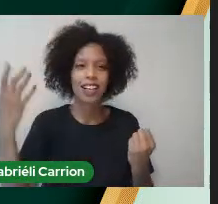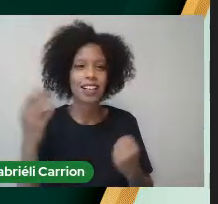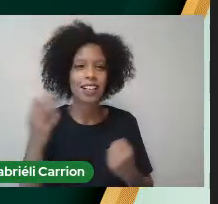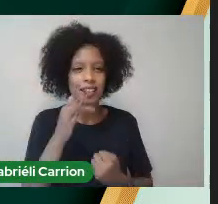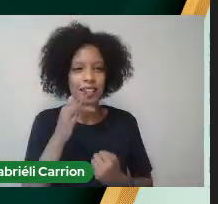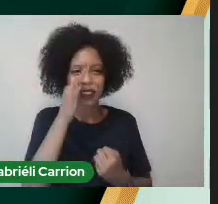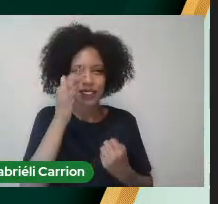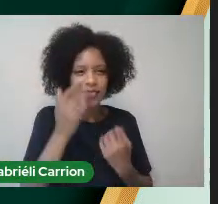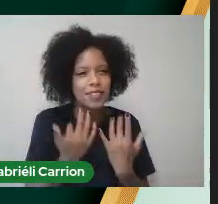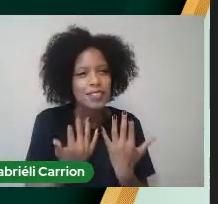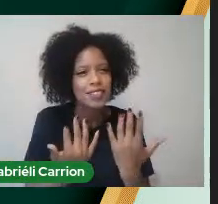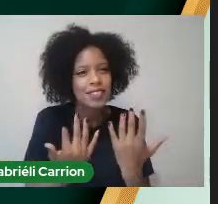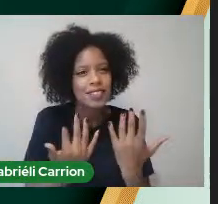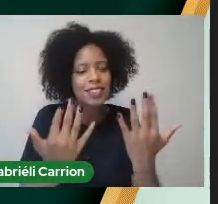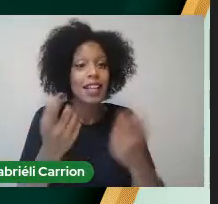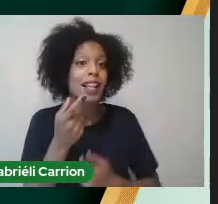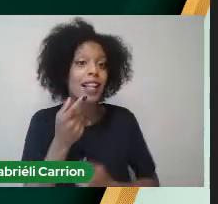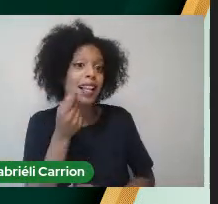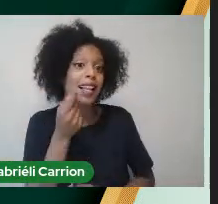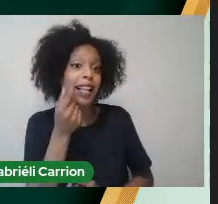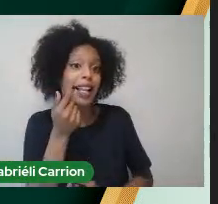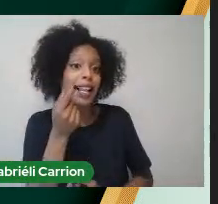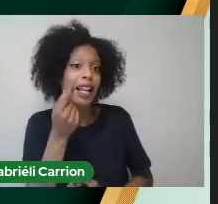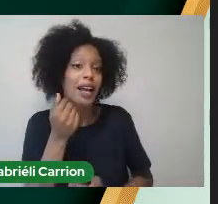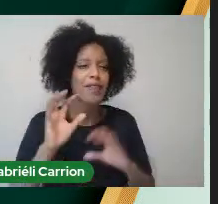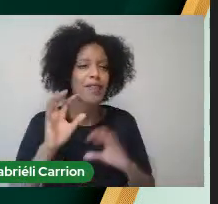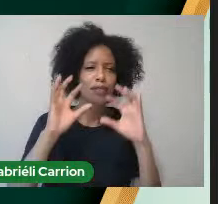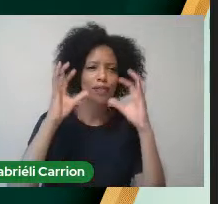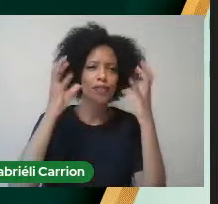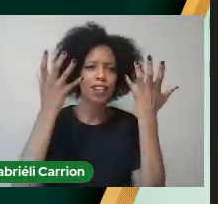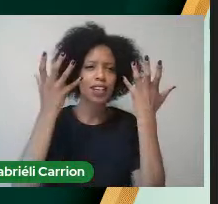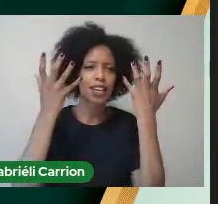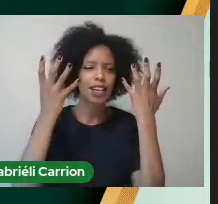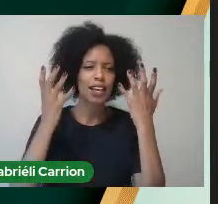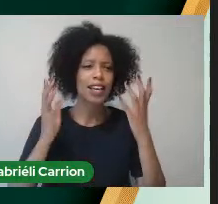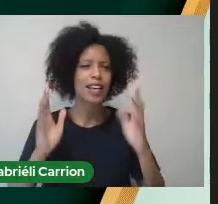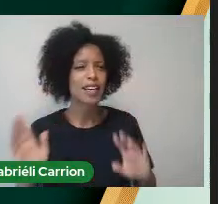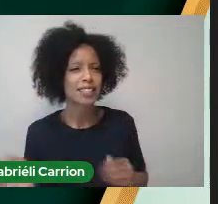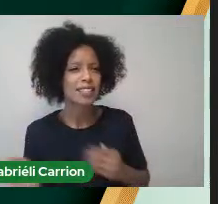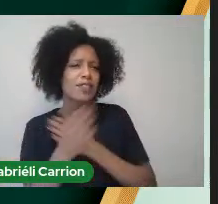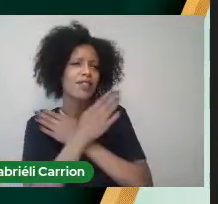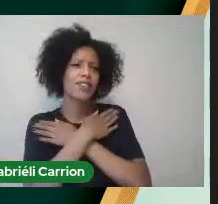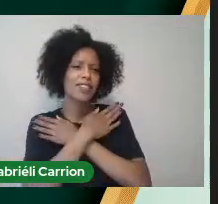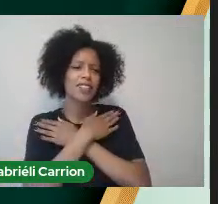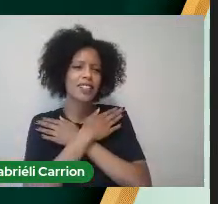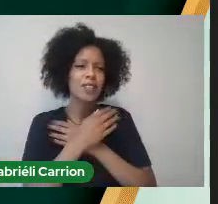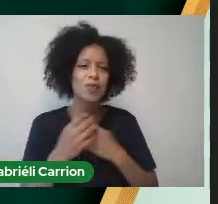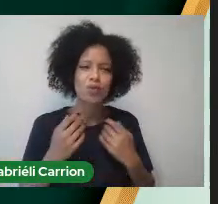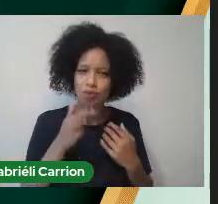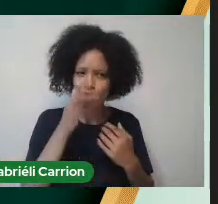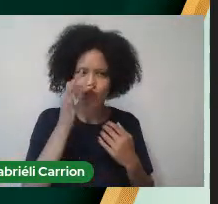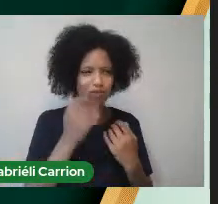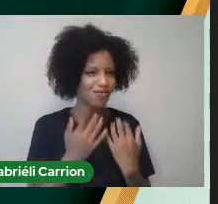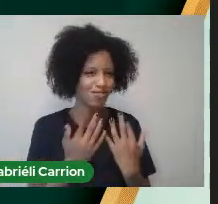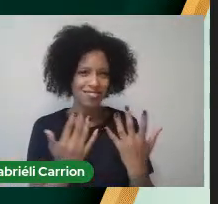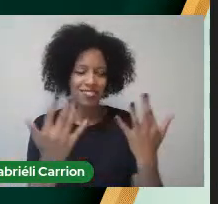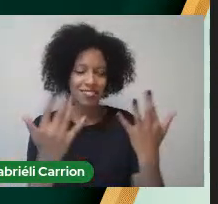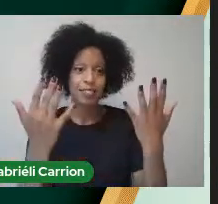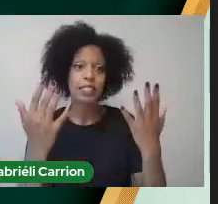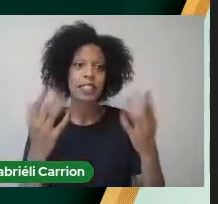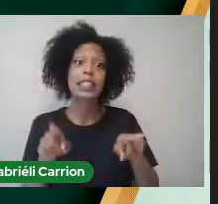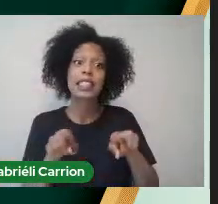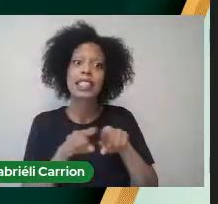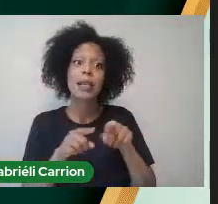Lápis Festa Feriado Floricultura Há